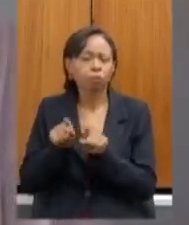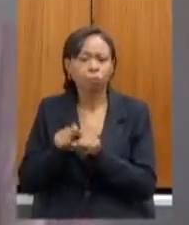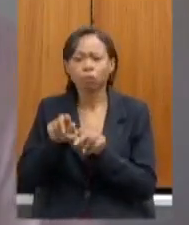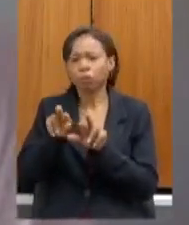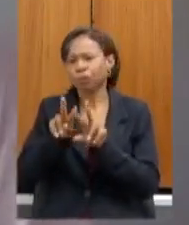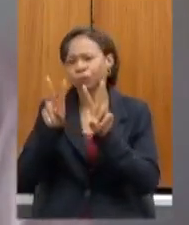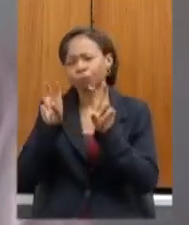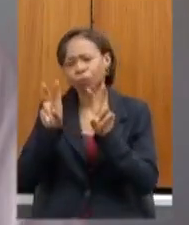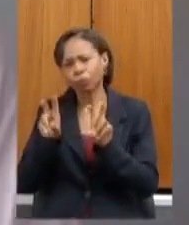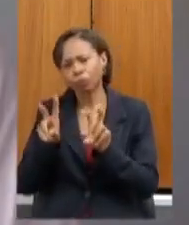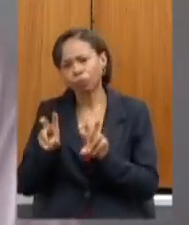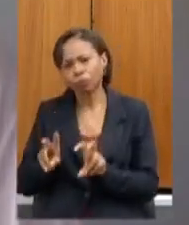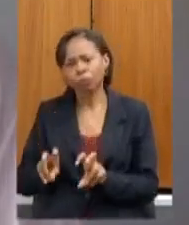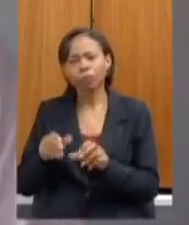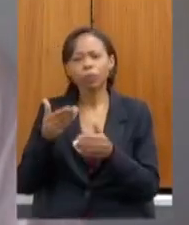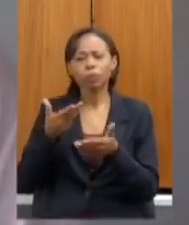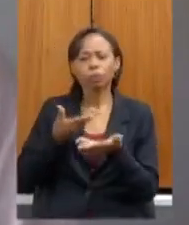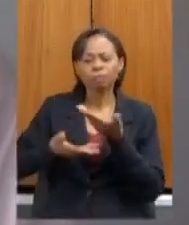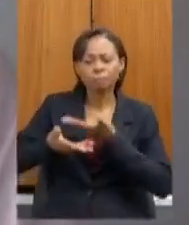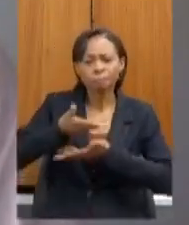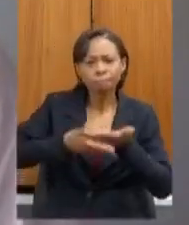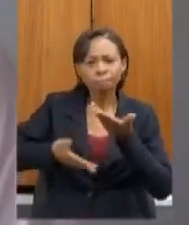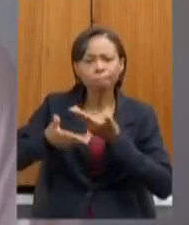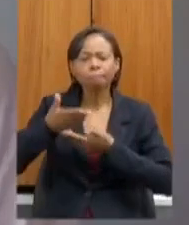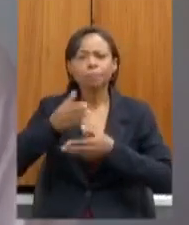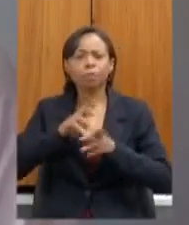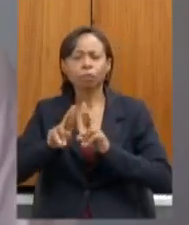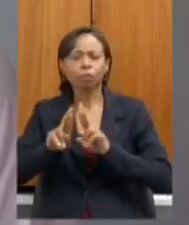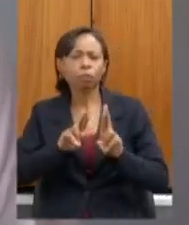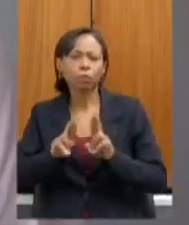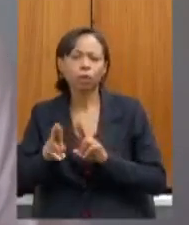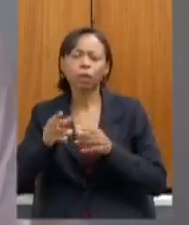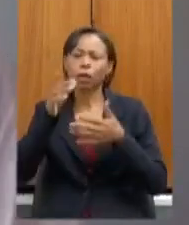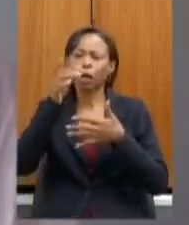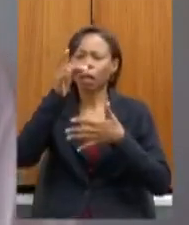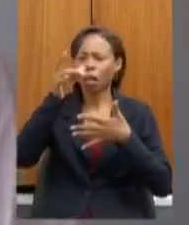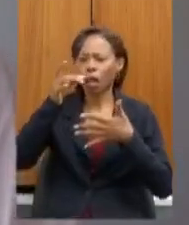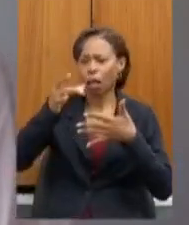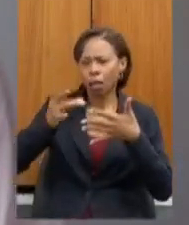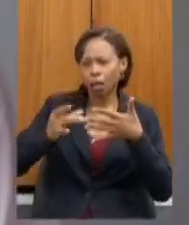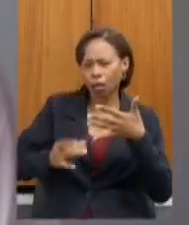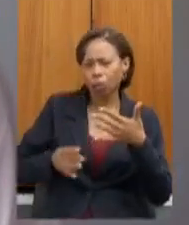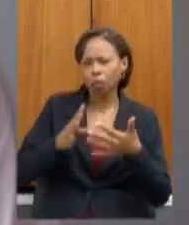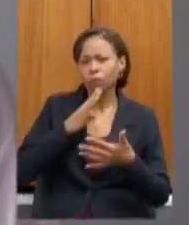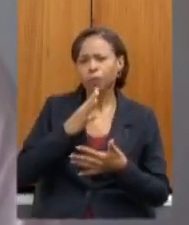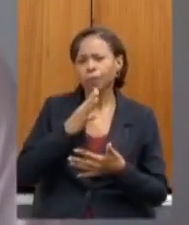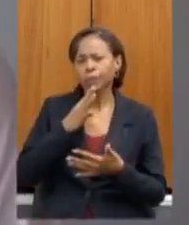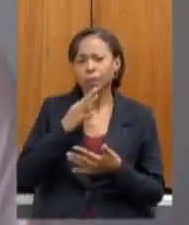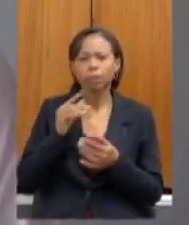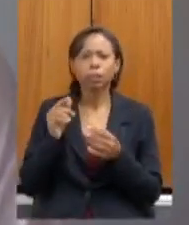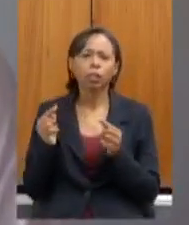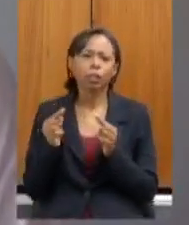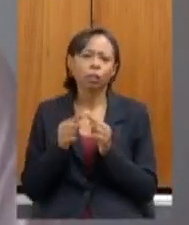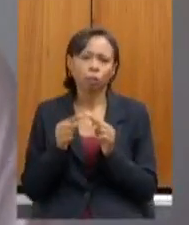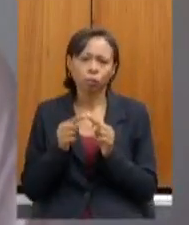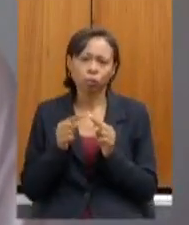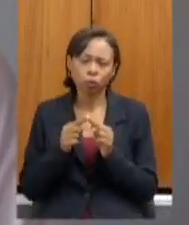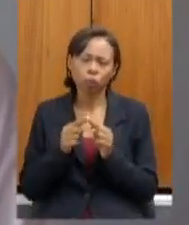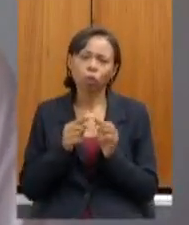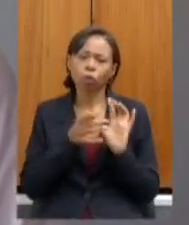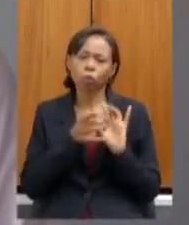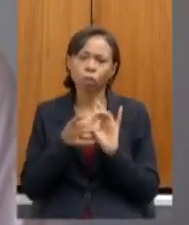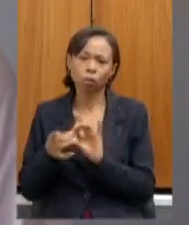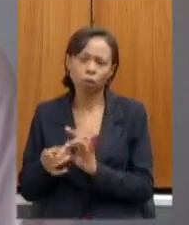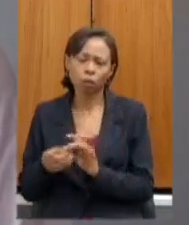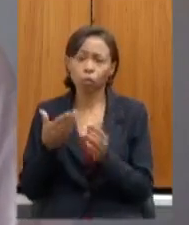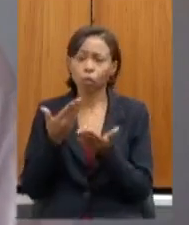a abertura ao diálogo a conhecer cada detalhe dessa parte relacionada ao processo de regime de estudos